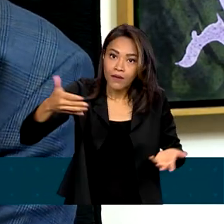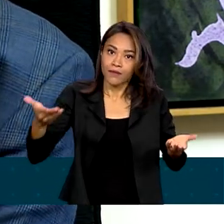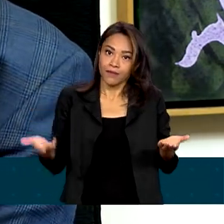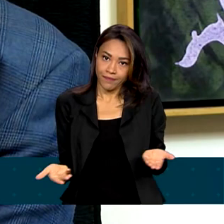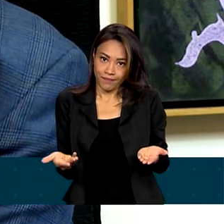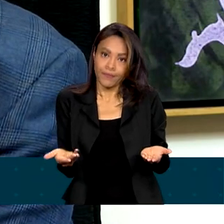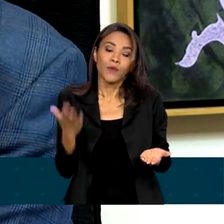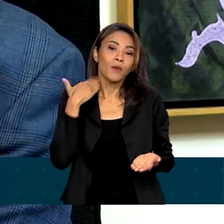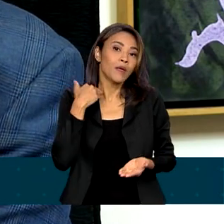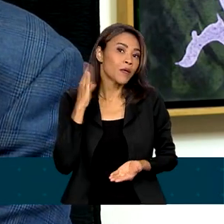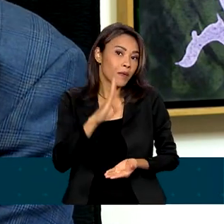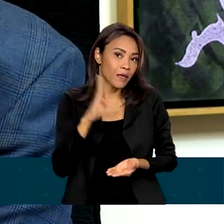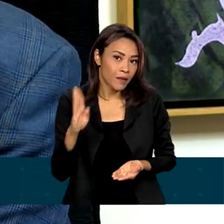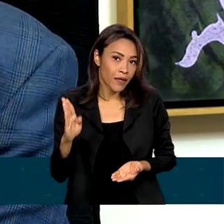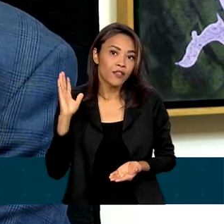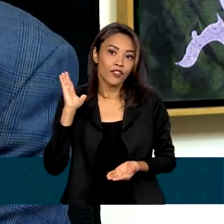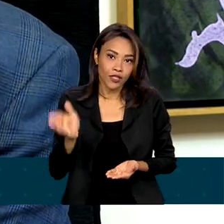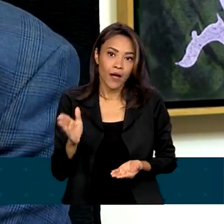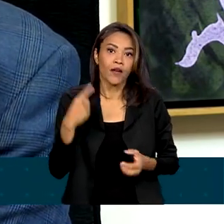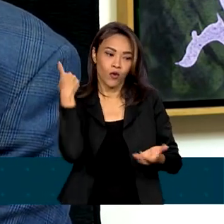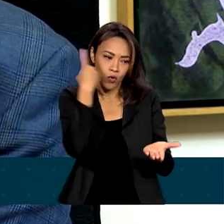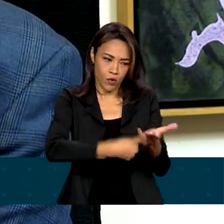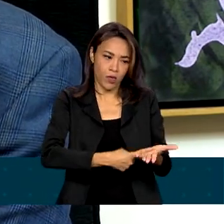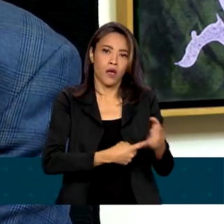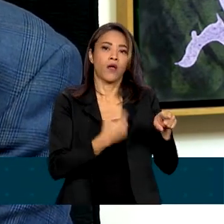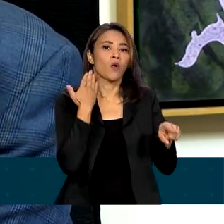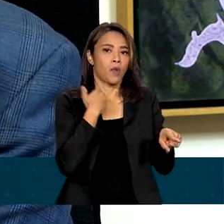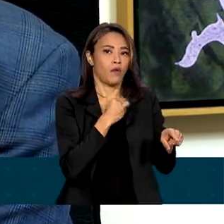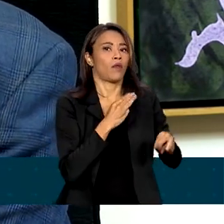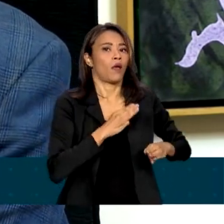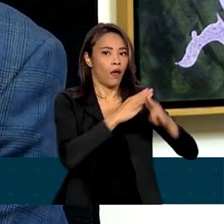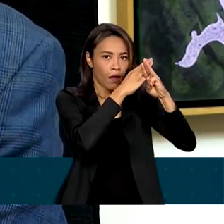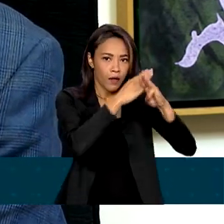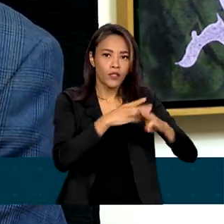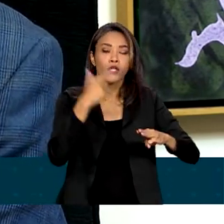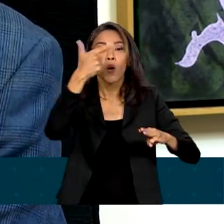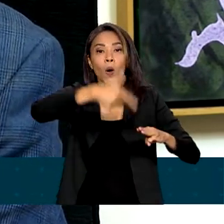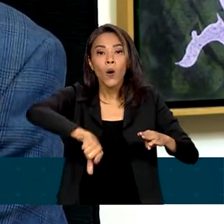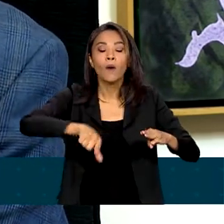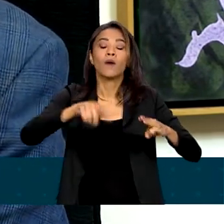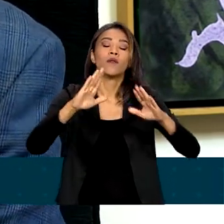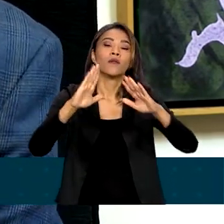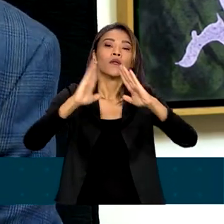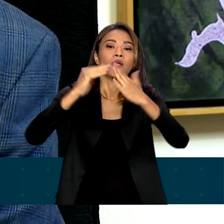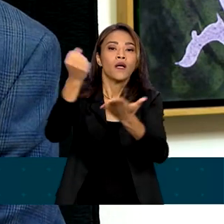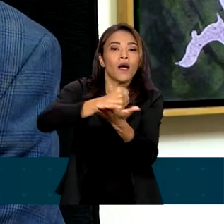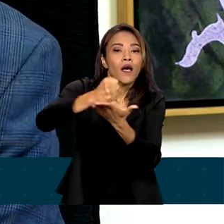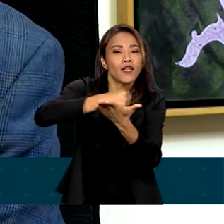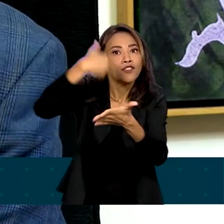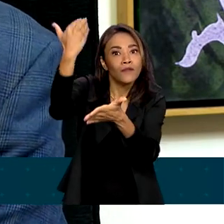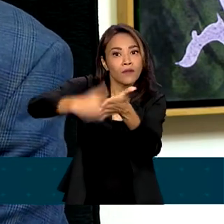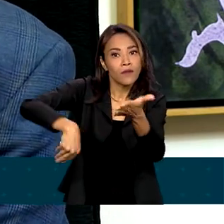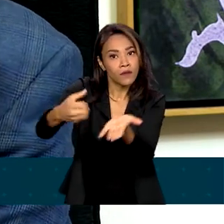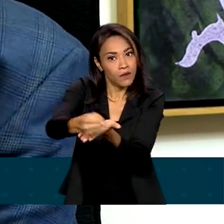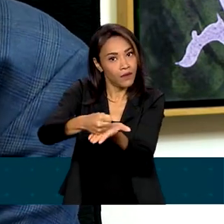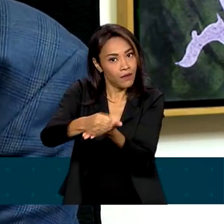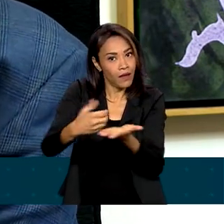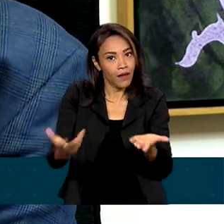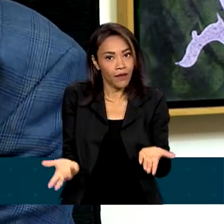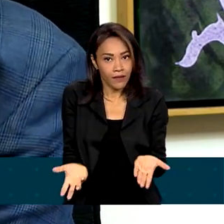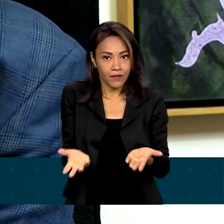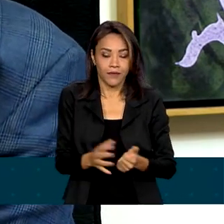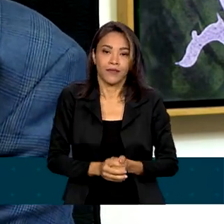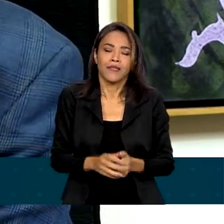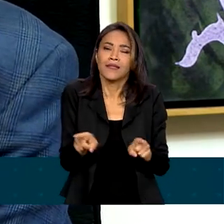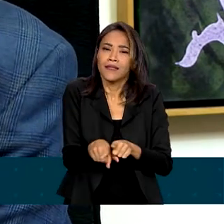O Banco do Brasil já vai me outorgar, e a Caixa também, com as farmácias convenhadas, desconto no medicamento. E aí vamos